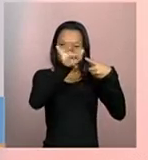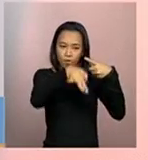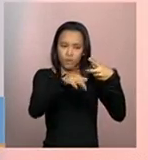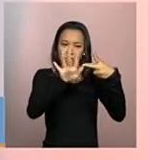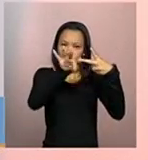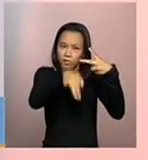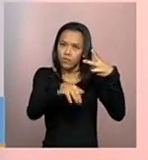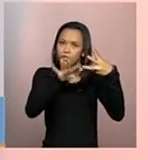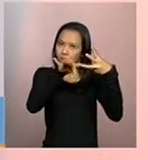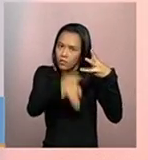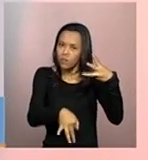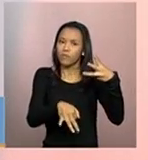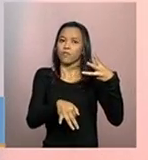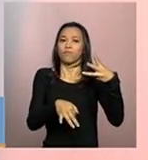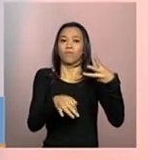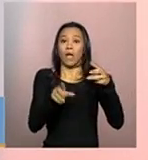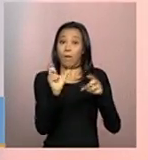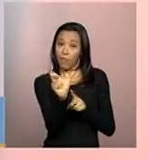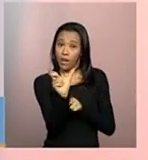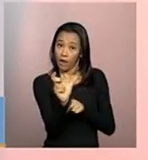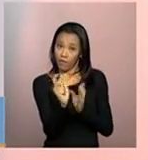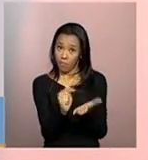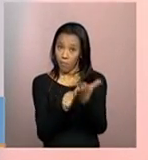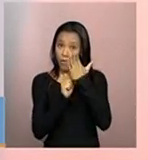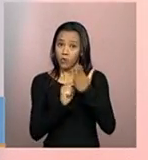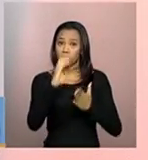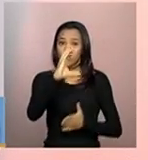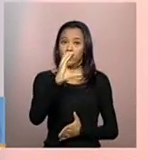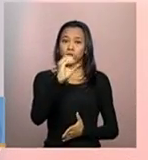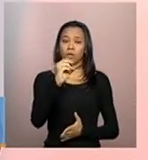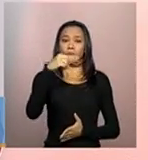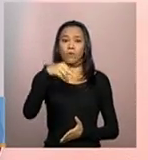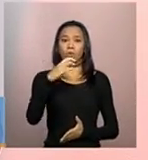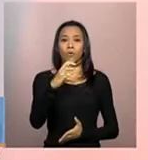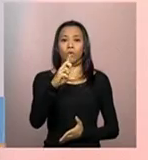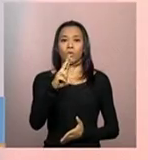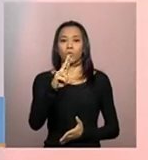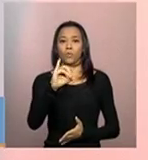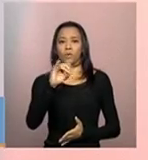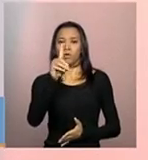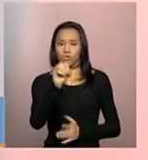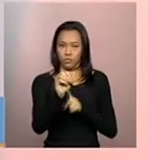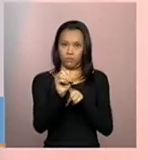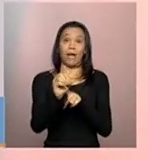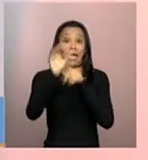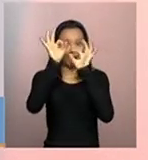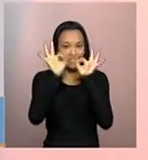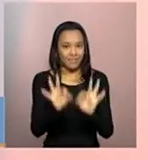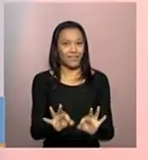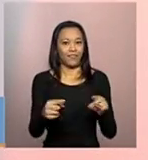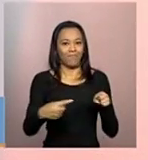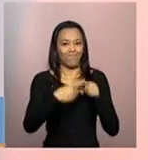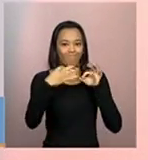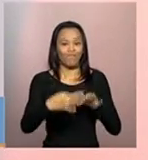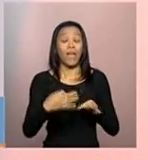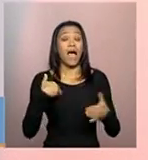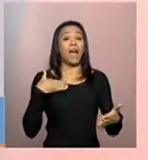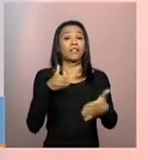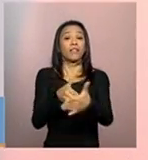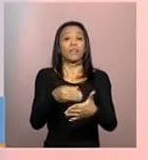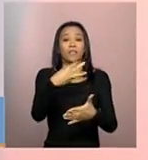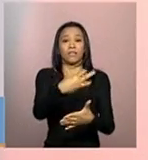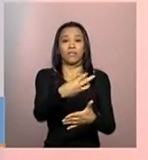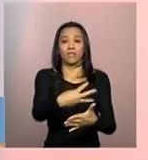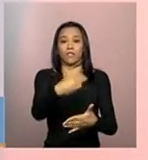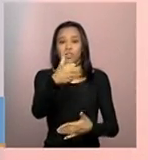tenha a palavra concluído. Isso é um cadastro eletronicamente válido e até o dia 31 de dezembro